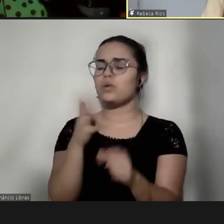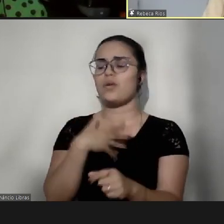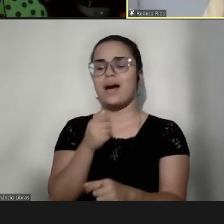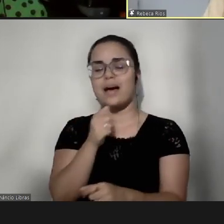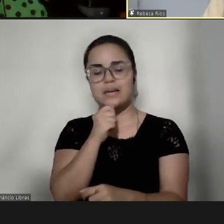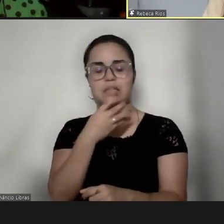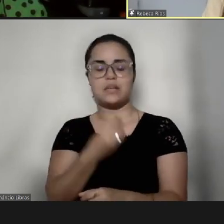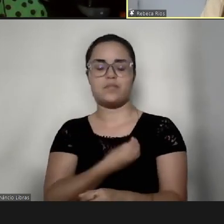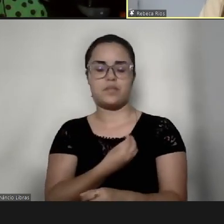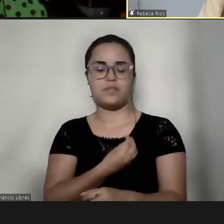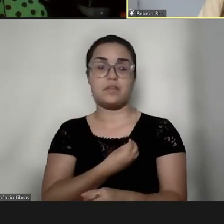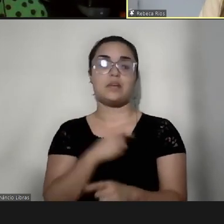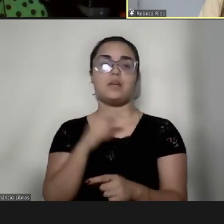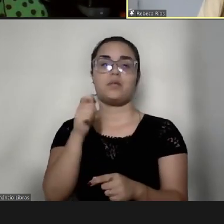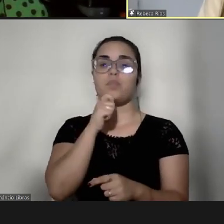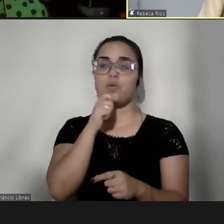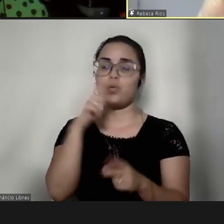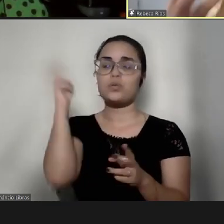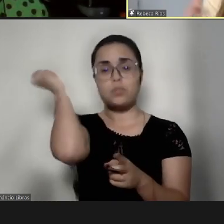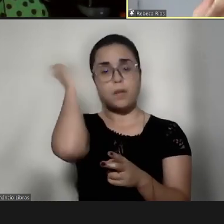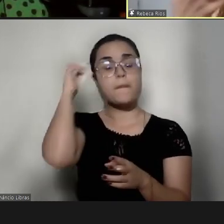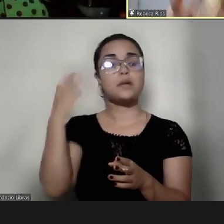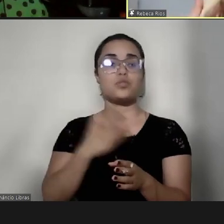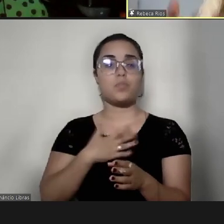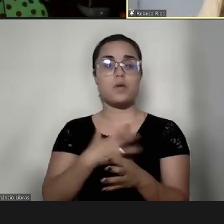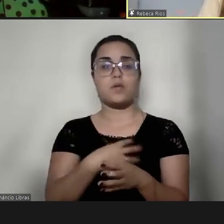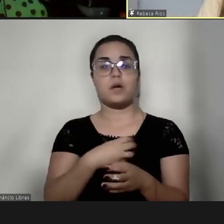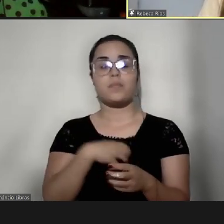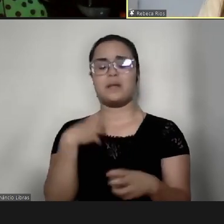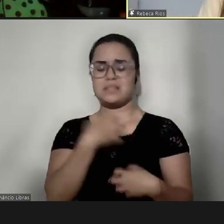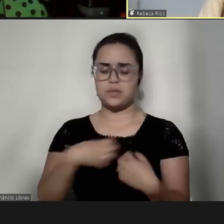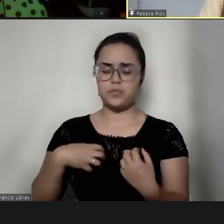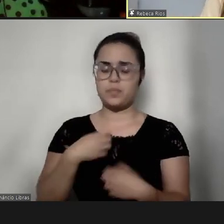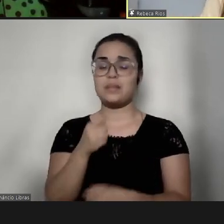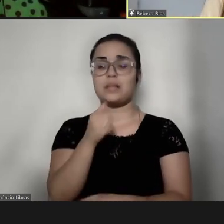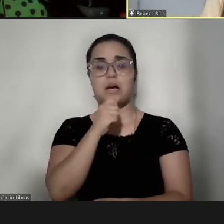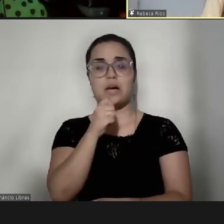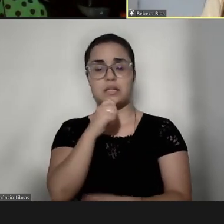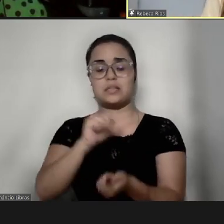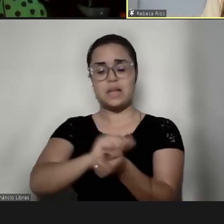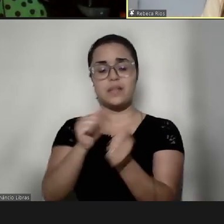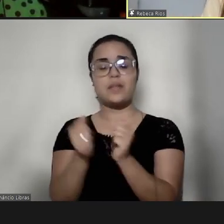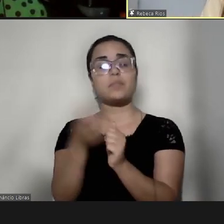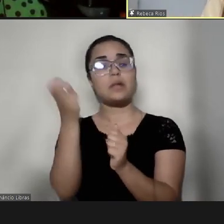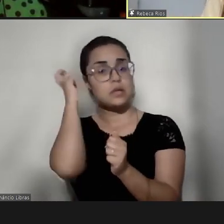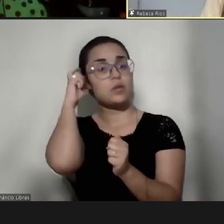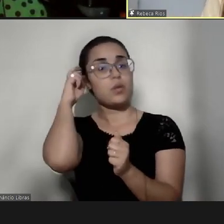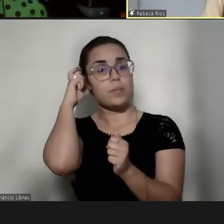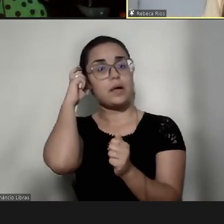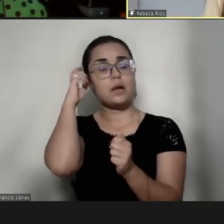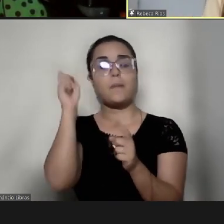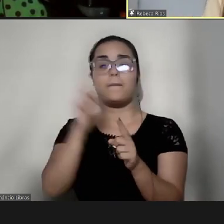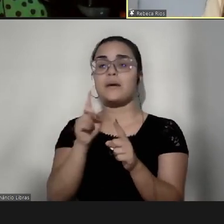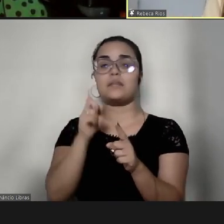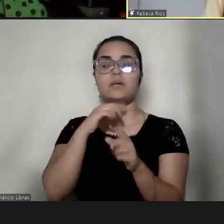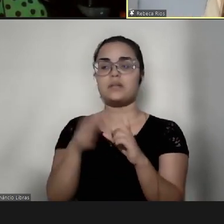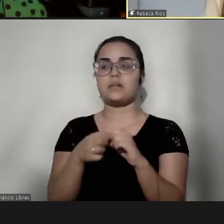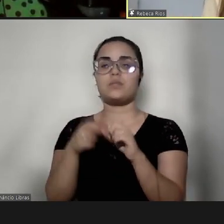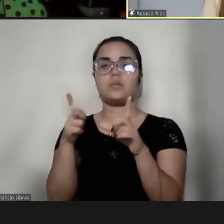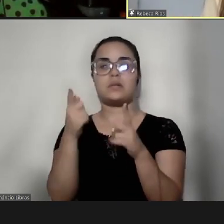cirurgia, do meu filho, pelo sofrimento que ele estava passando ainda pela adaptação do aparelho, só que eu ainda não tinha me permitido chorar,